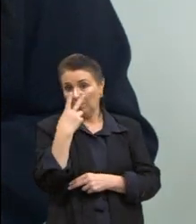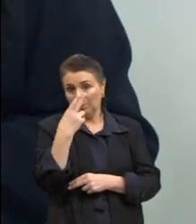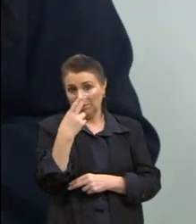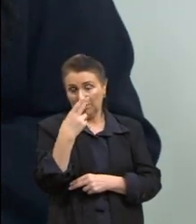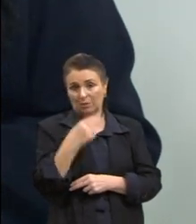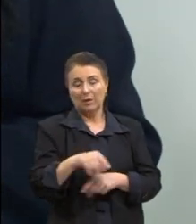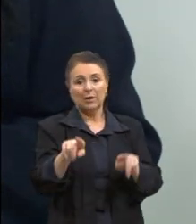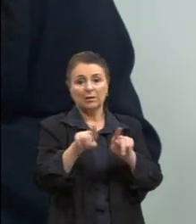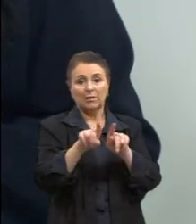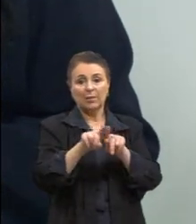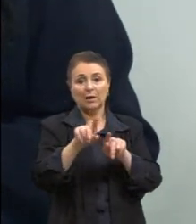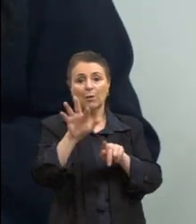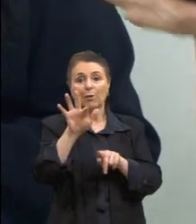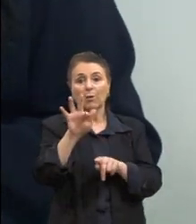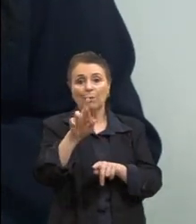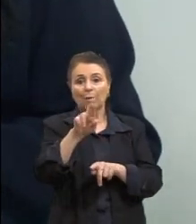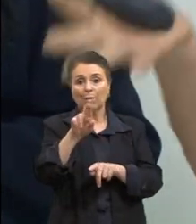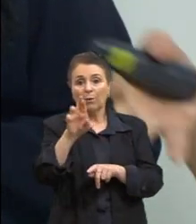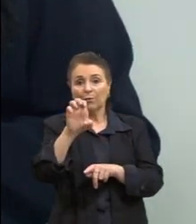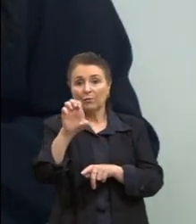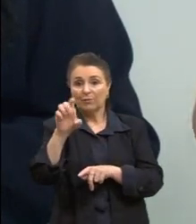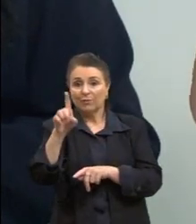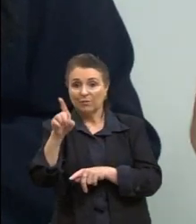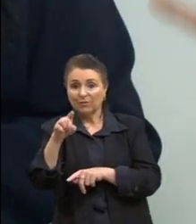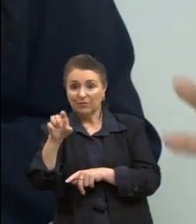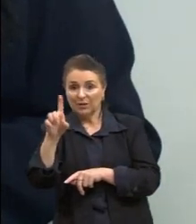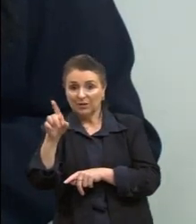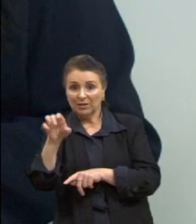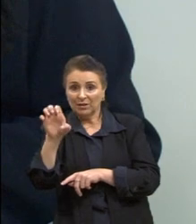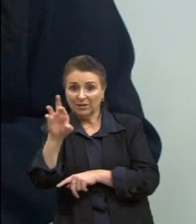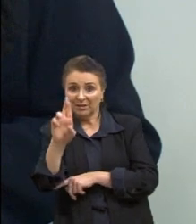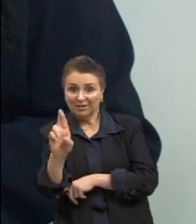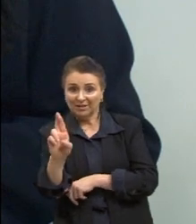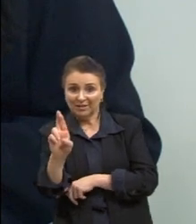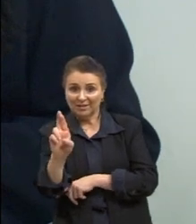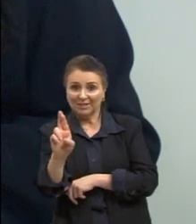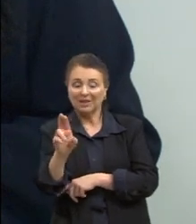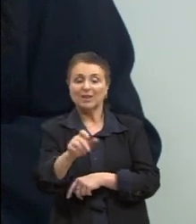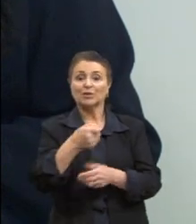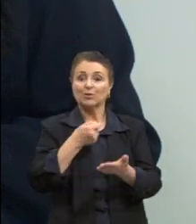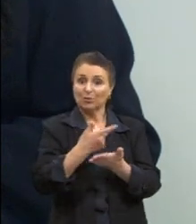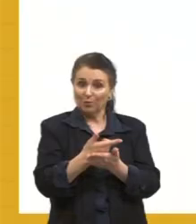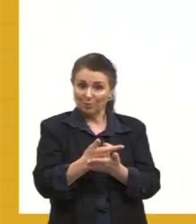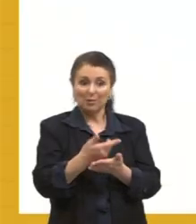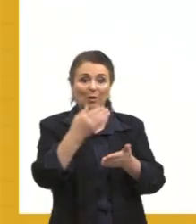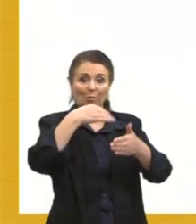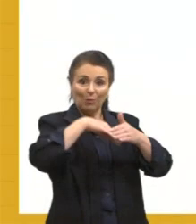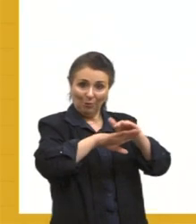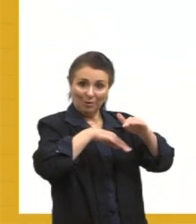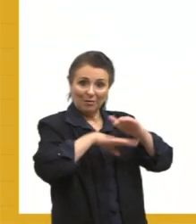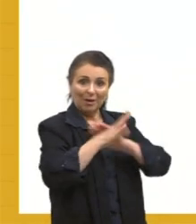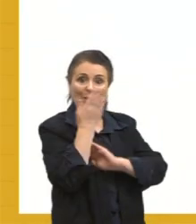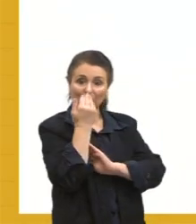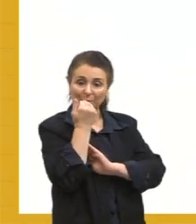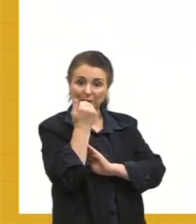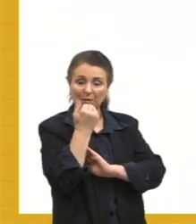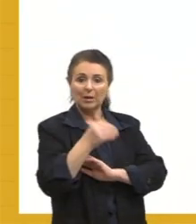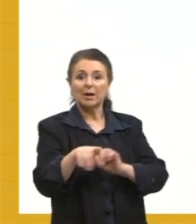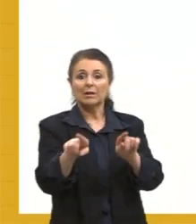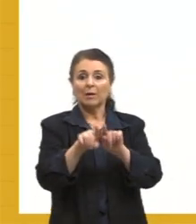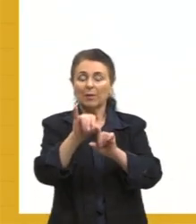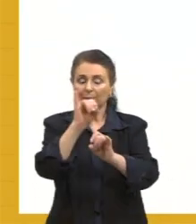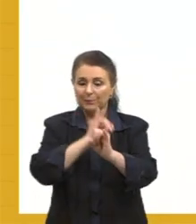O freezer que a gente compra aí para armazenar alimentos congelados. A internet,